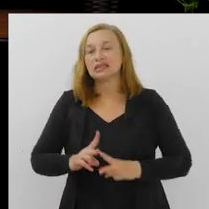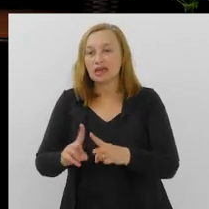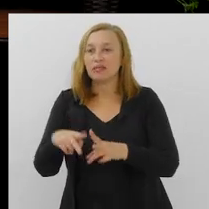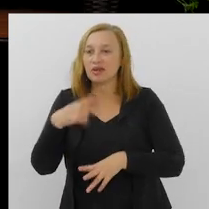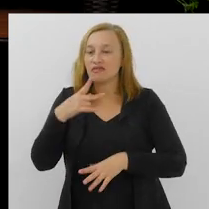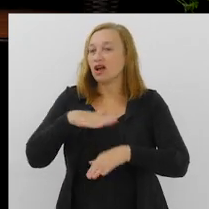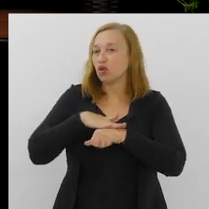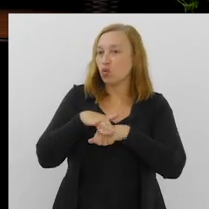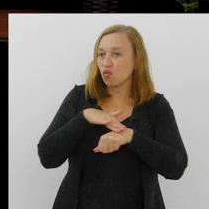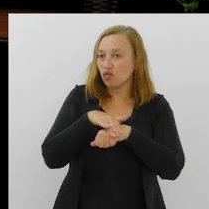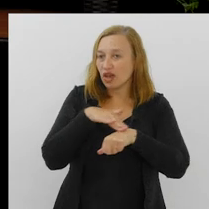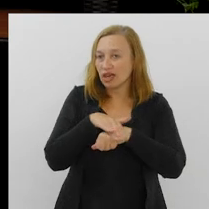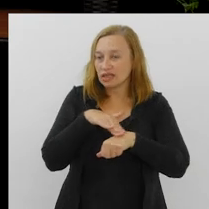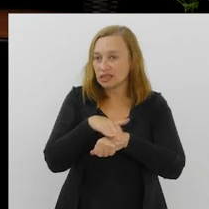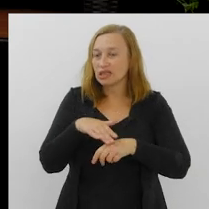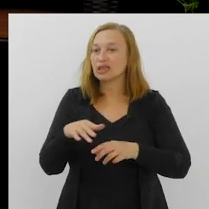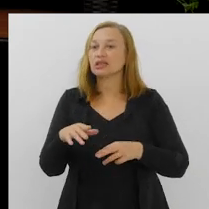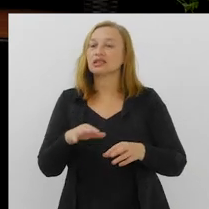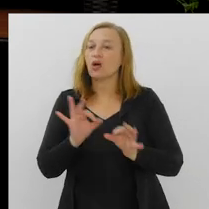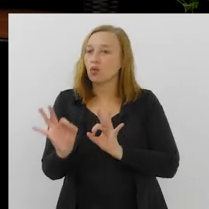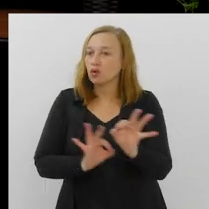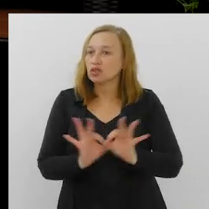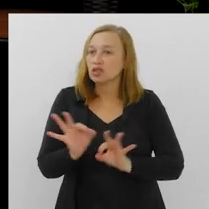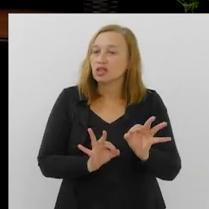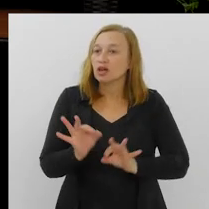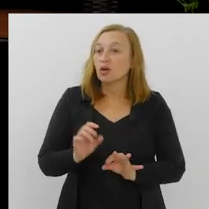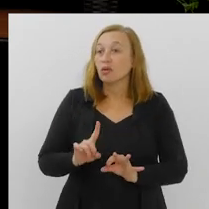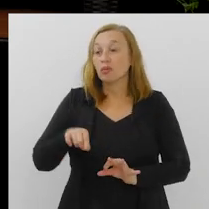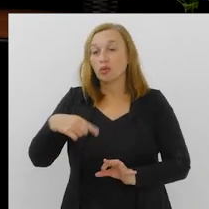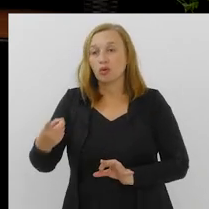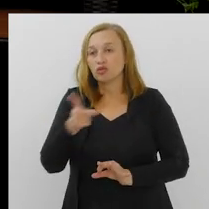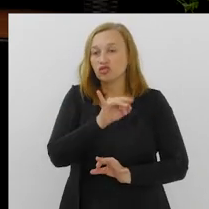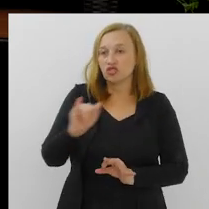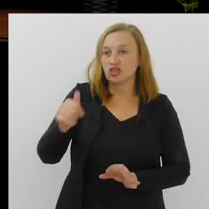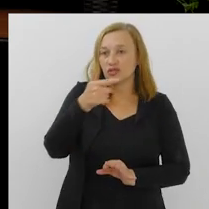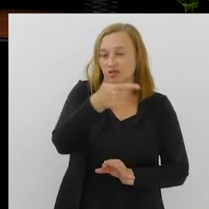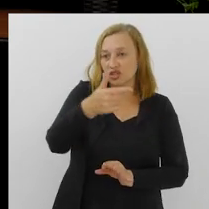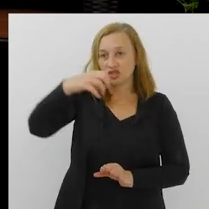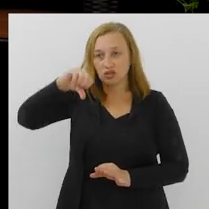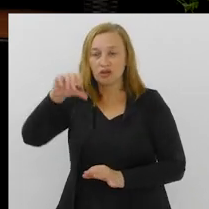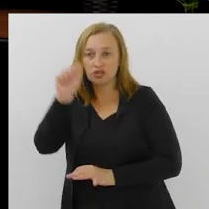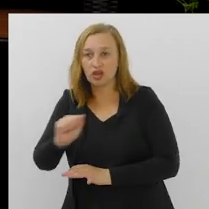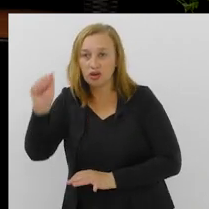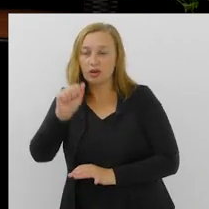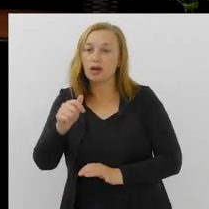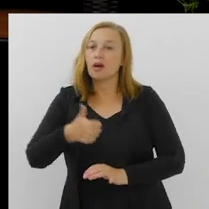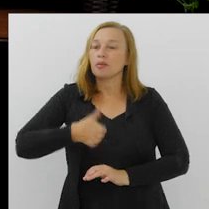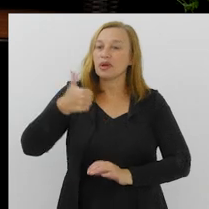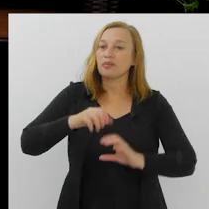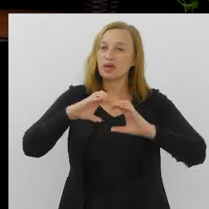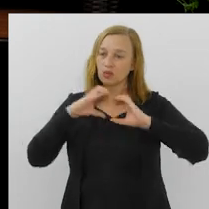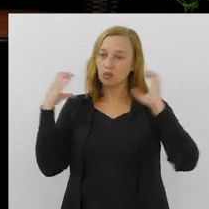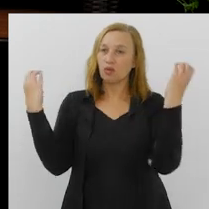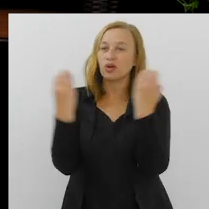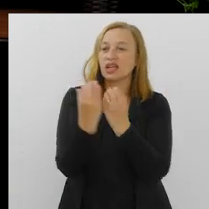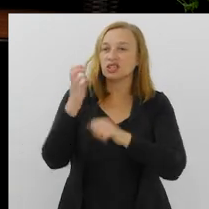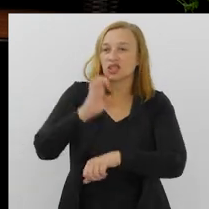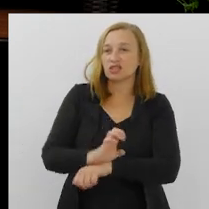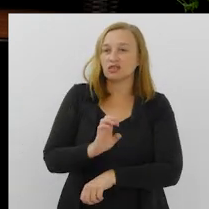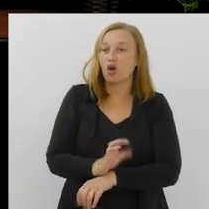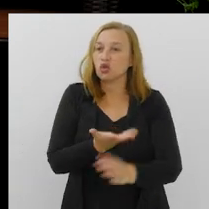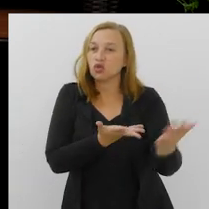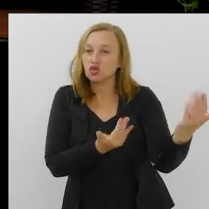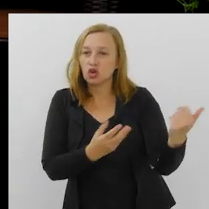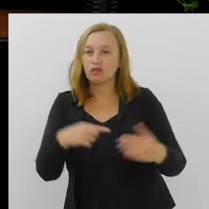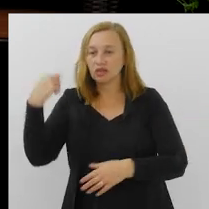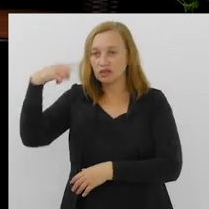gênero é uma pauta que a gente sempre levanta, a gente sempre conversa, a gente está organizando para o próximo dia 29 de agosto o primeiro congresso estadual